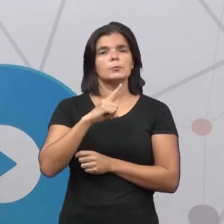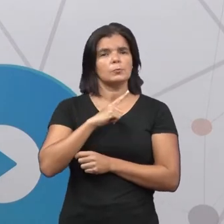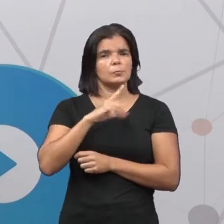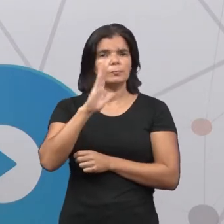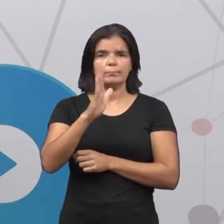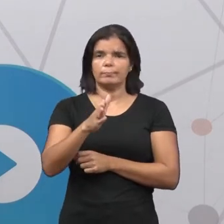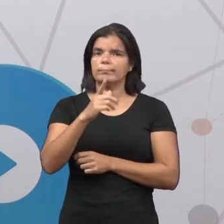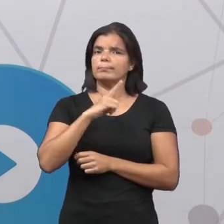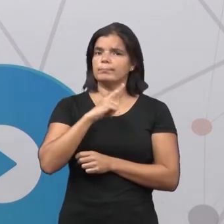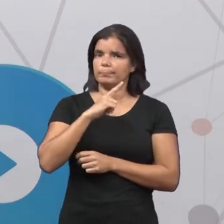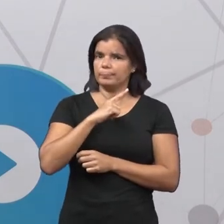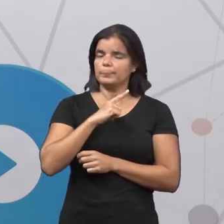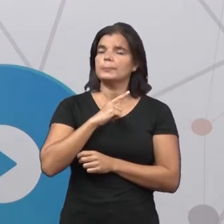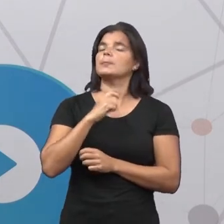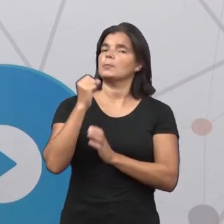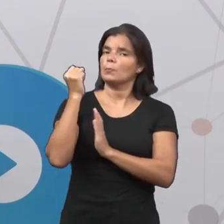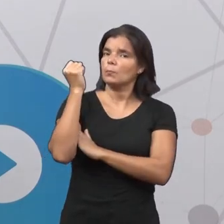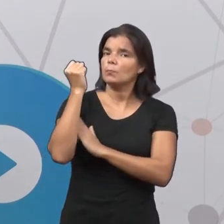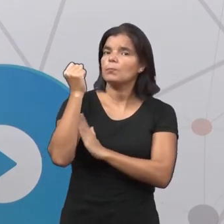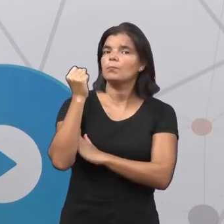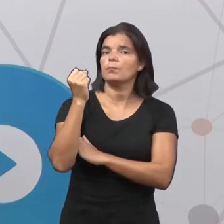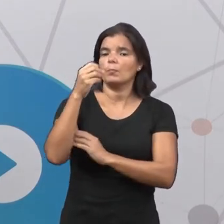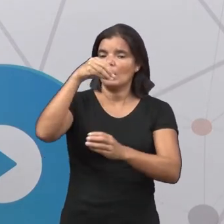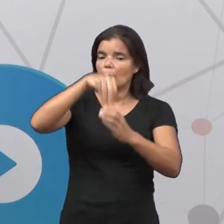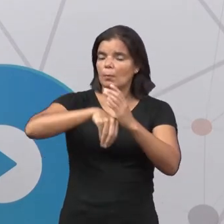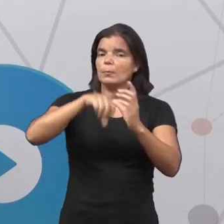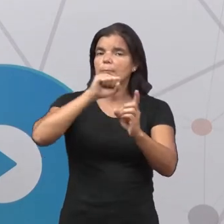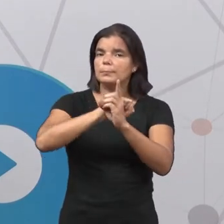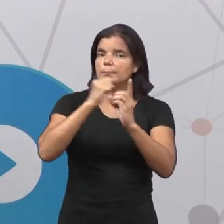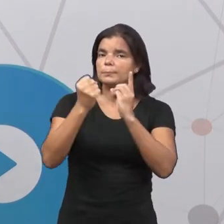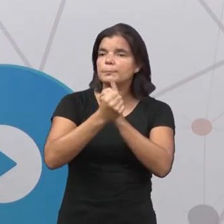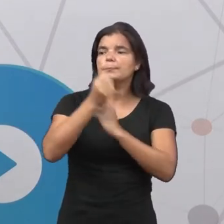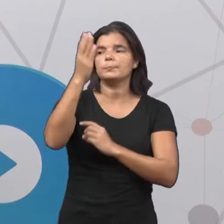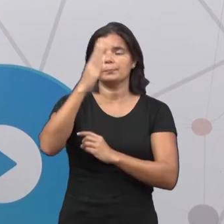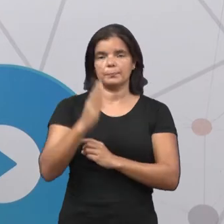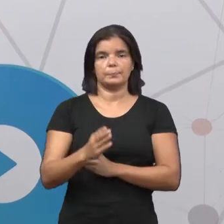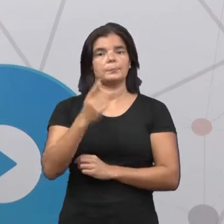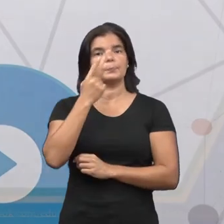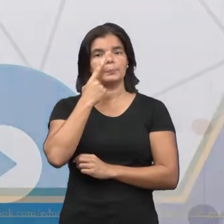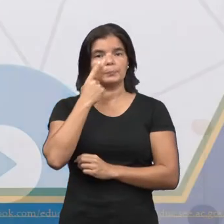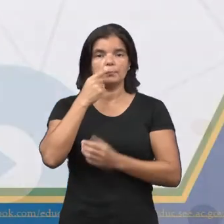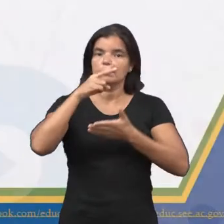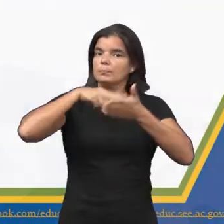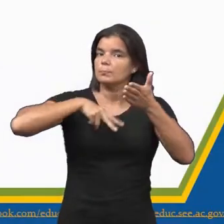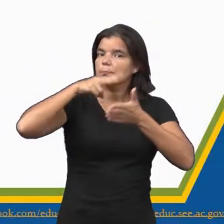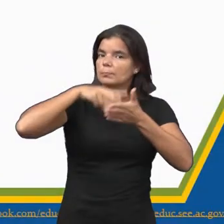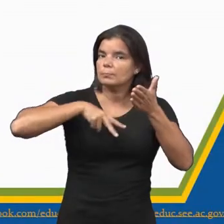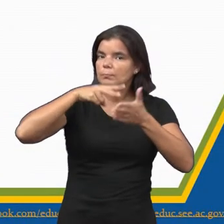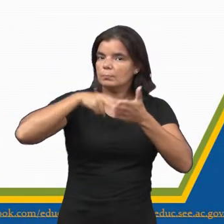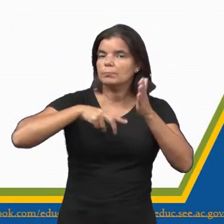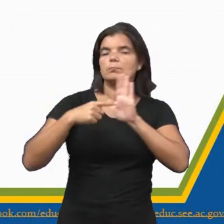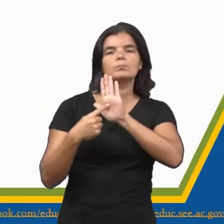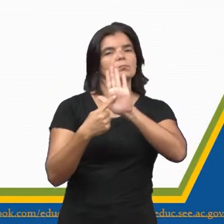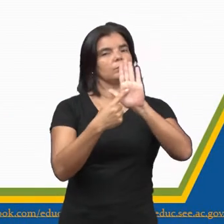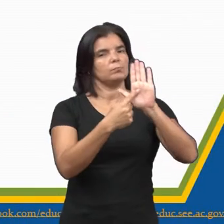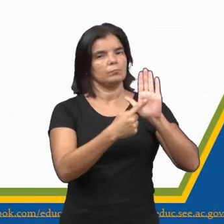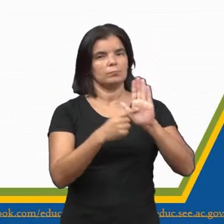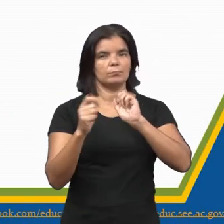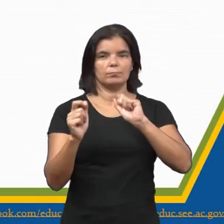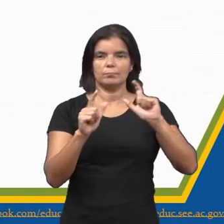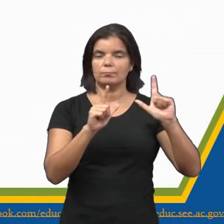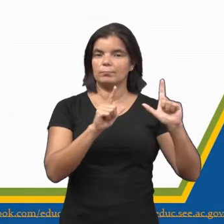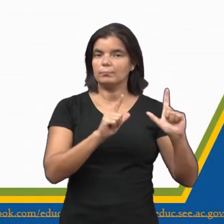teve forte atuação na sociedade brasileira. Então acompanha comigo a leitura, está aparecendo para você